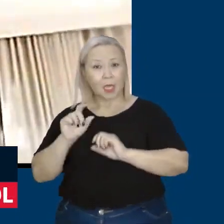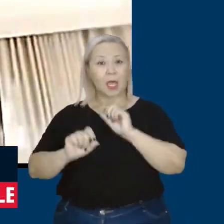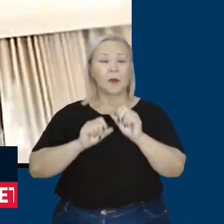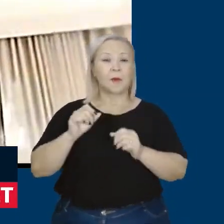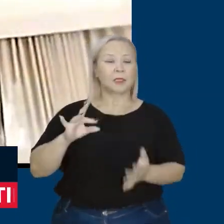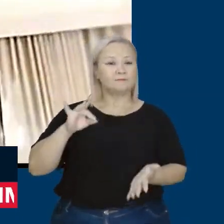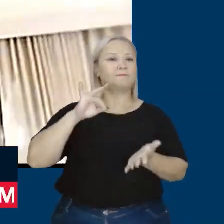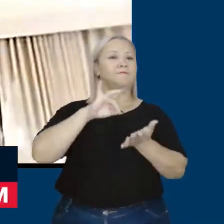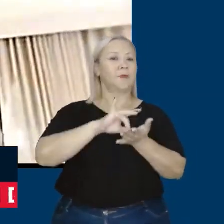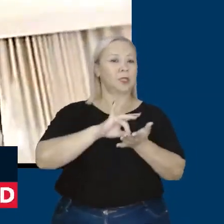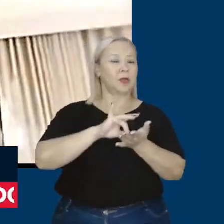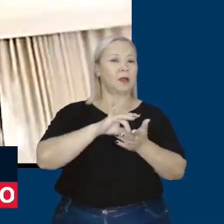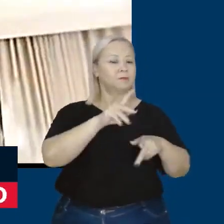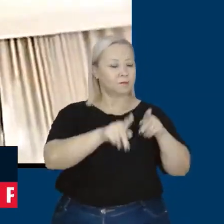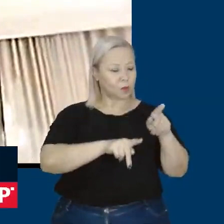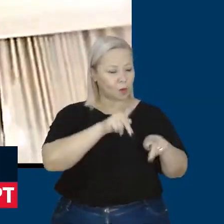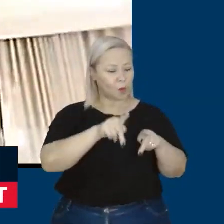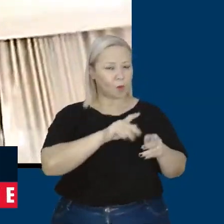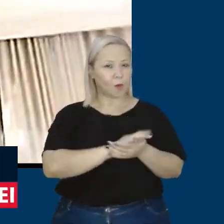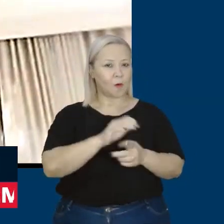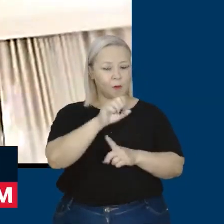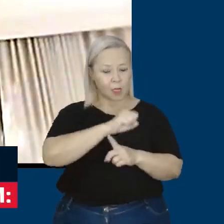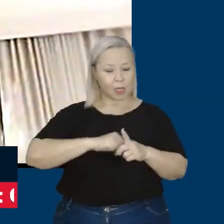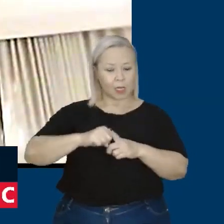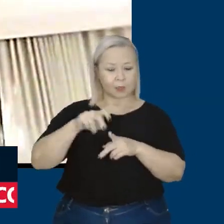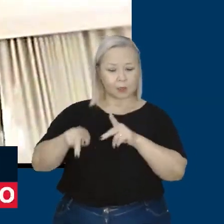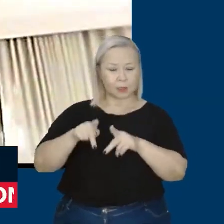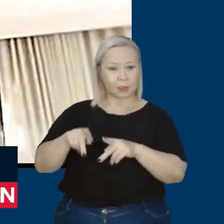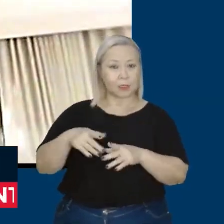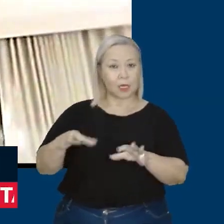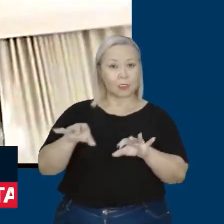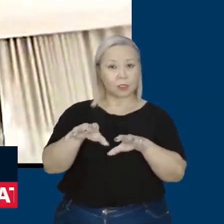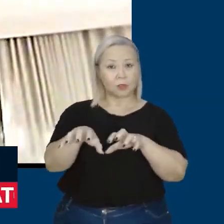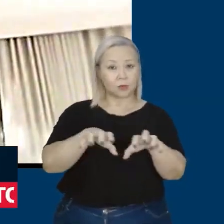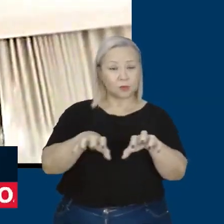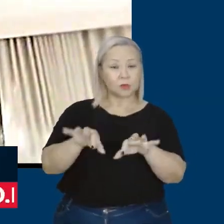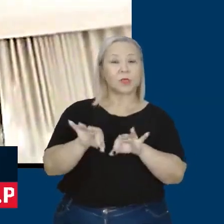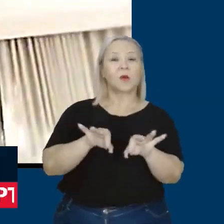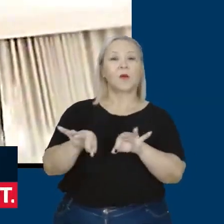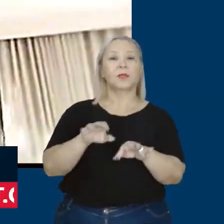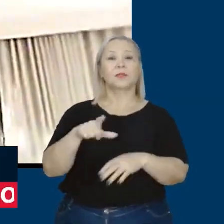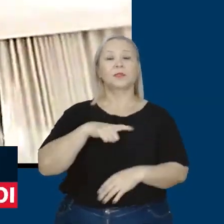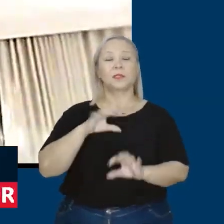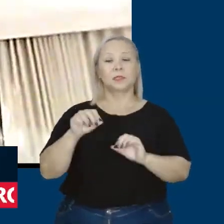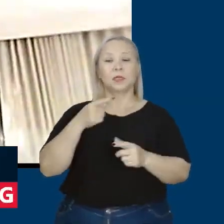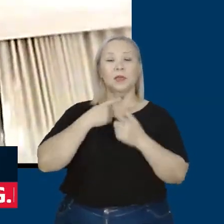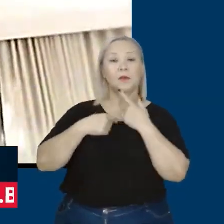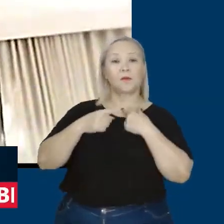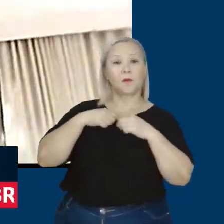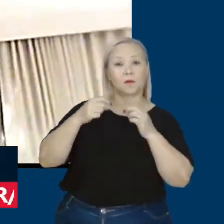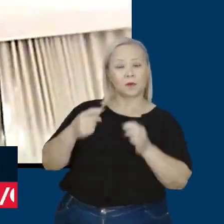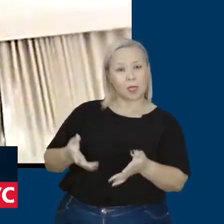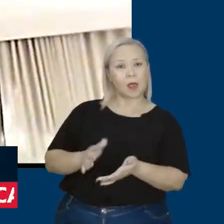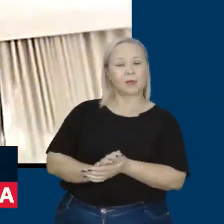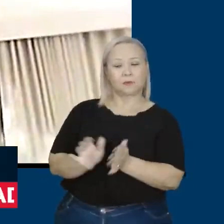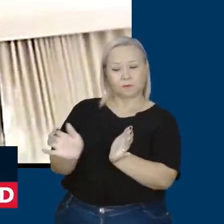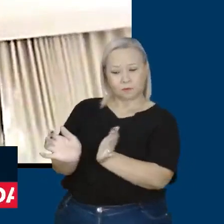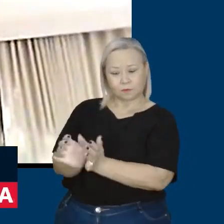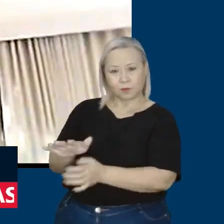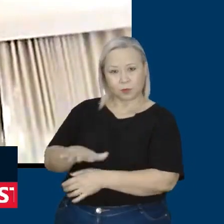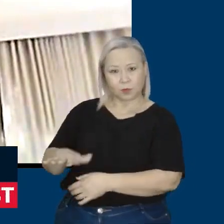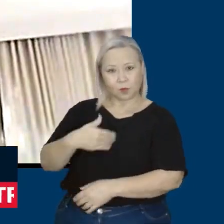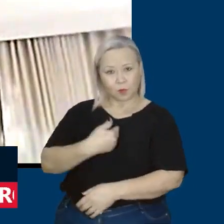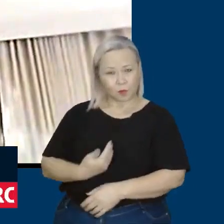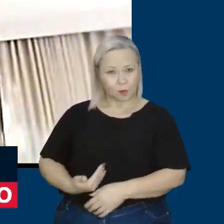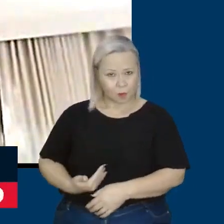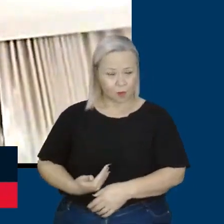fato, o povo, a sociedade civil organizada, que tem o interesse coletivo, o interesse público como